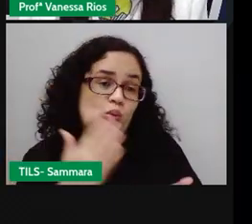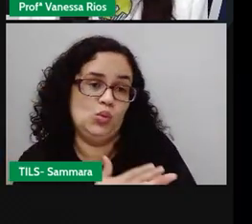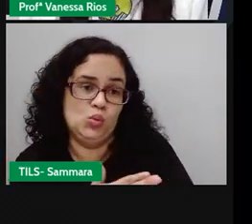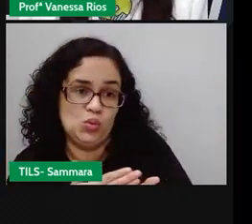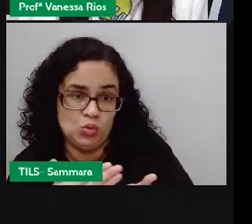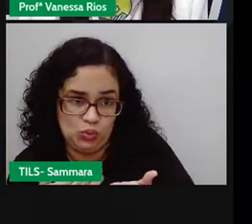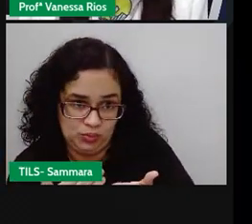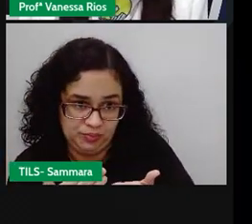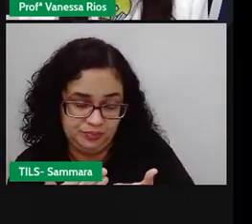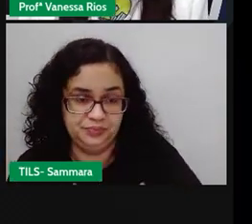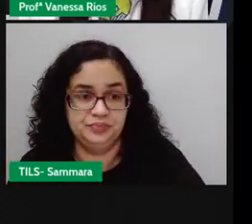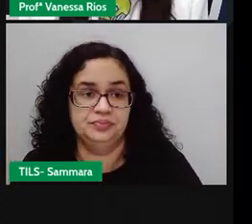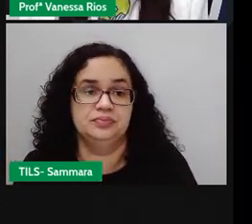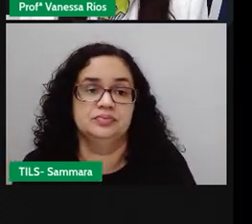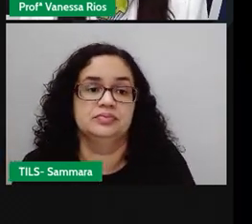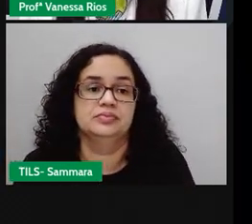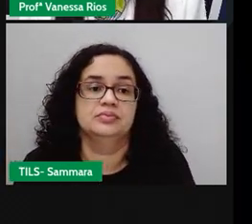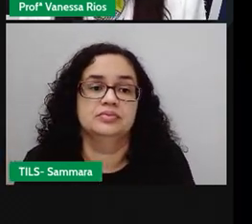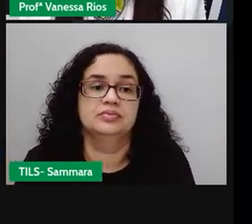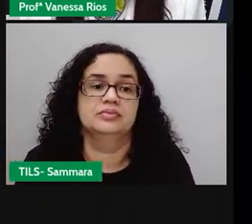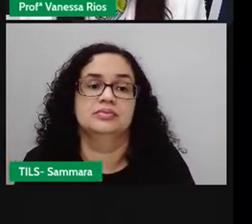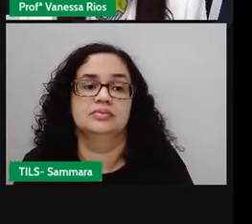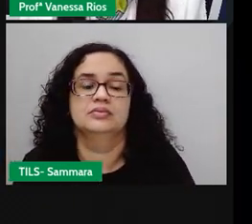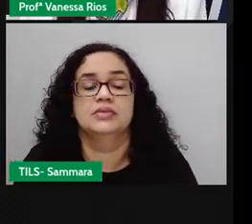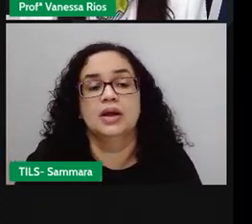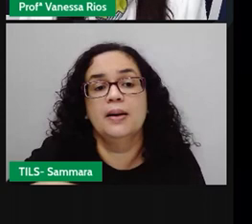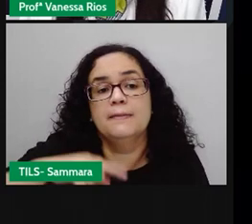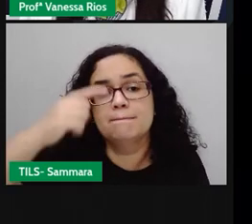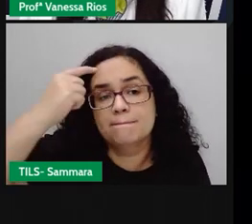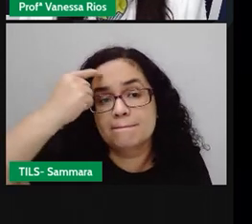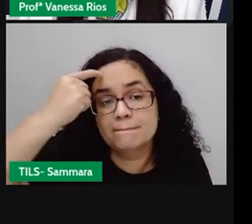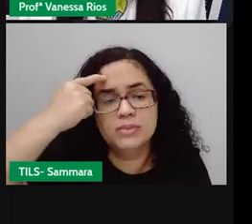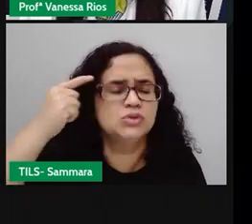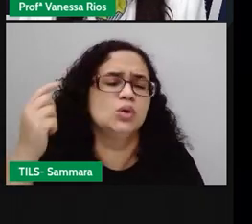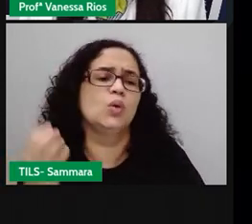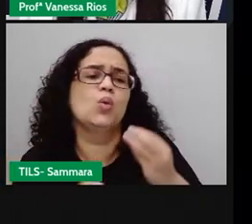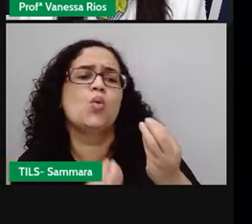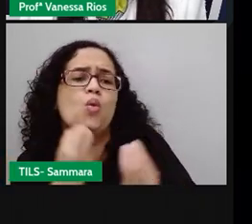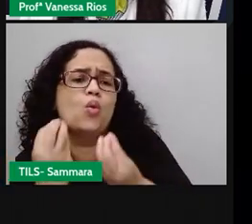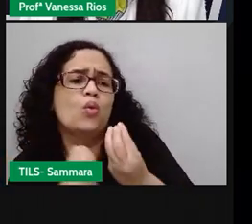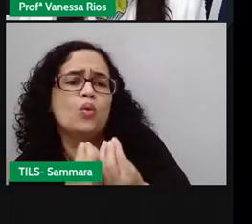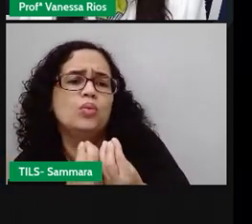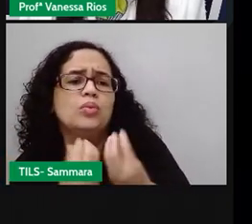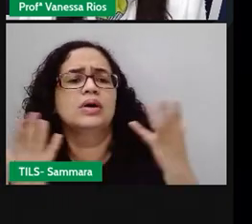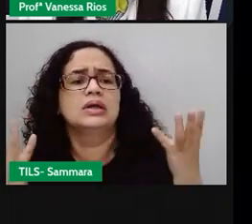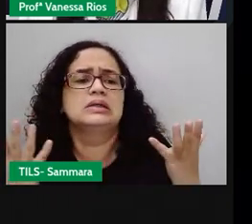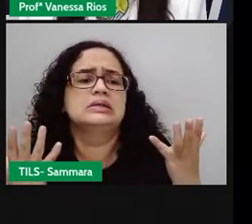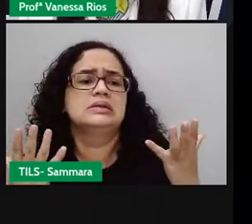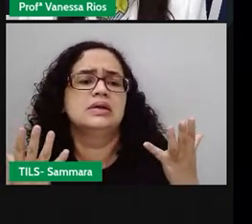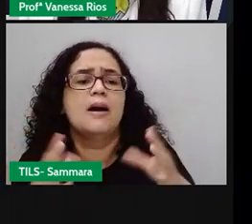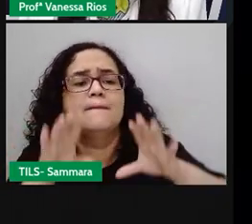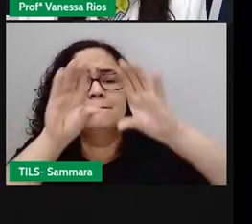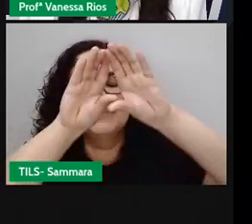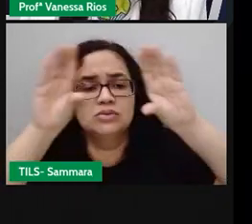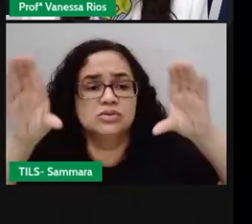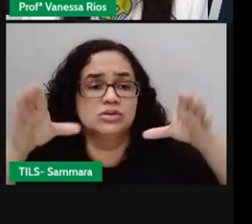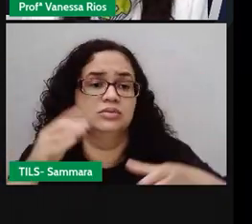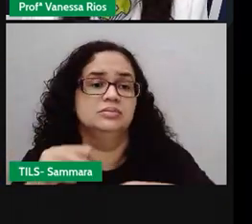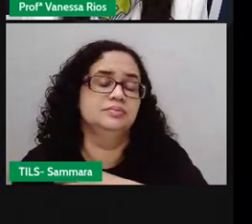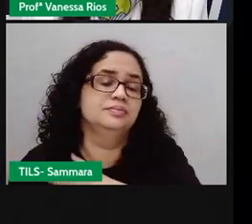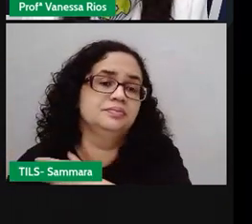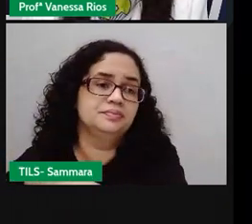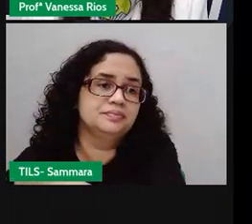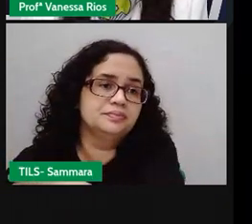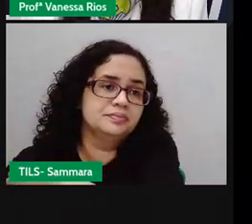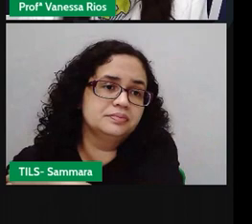em funcionamento. Ele pensou aí como é que eu vou fazer para chegar até